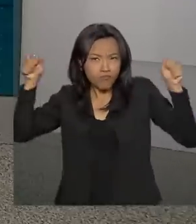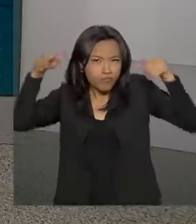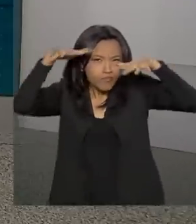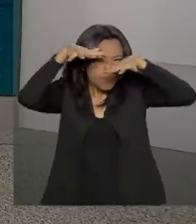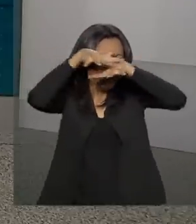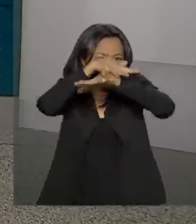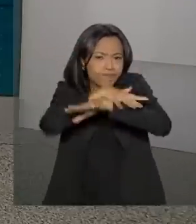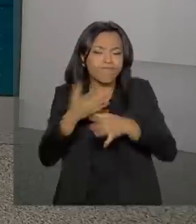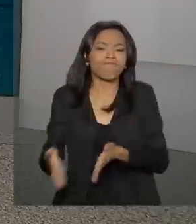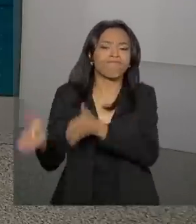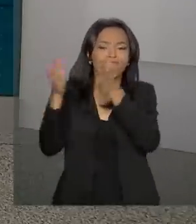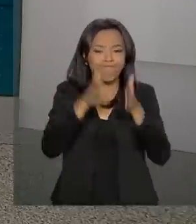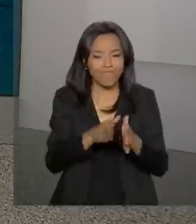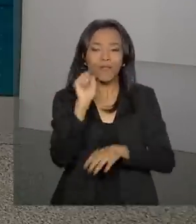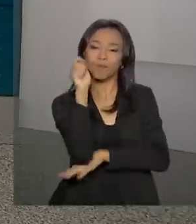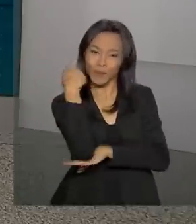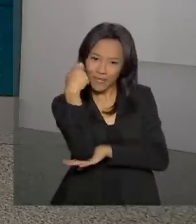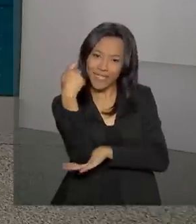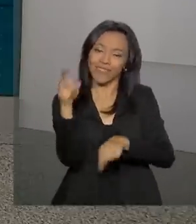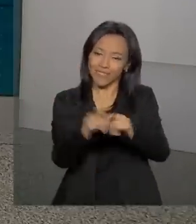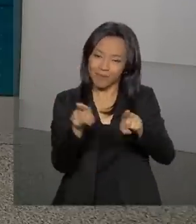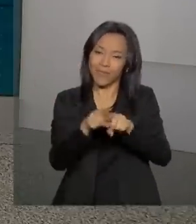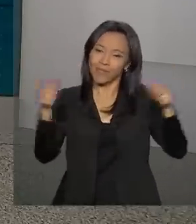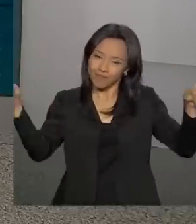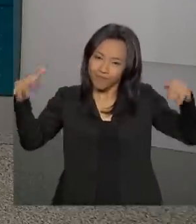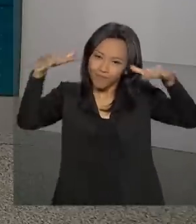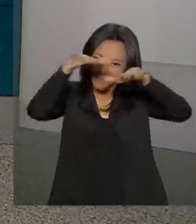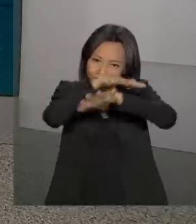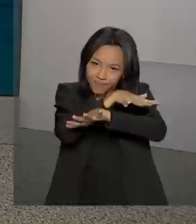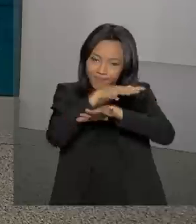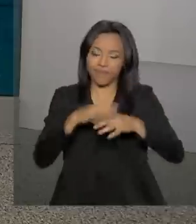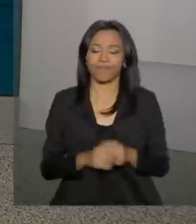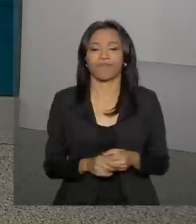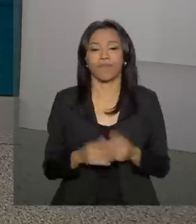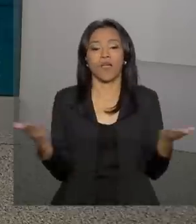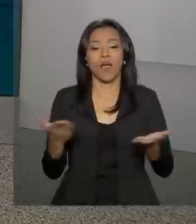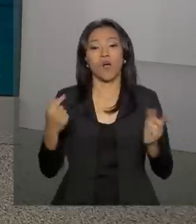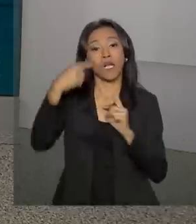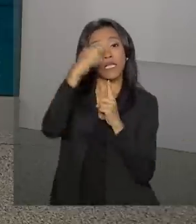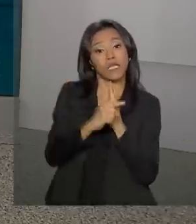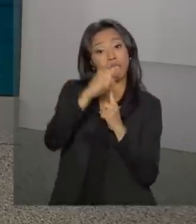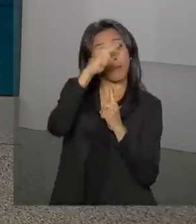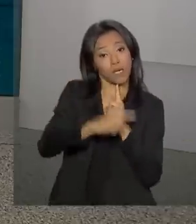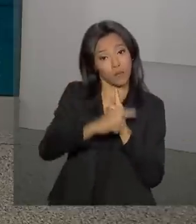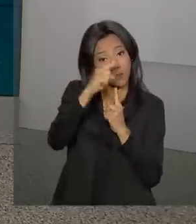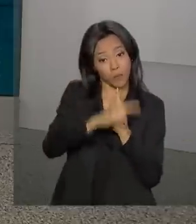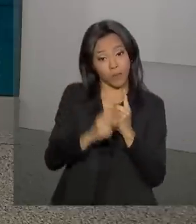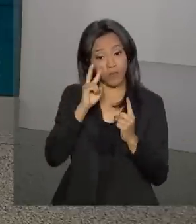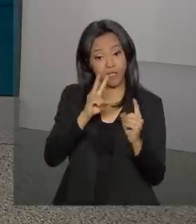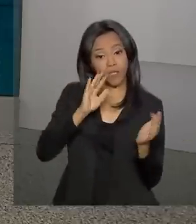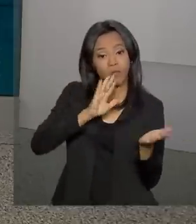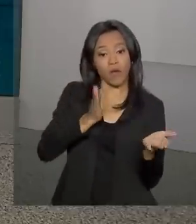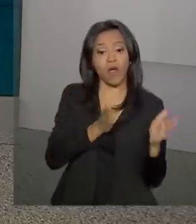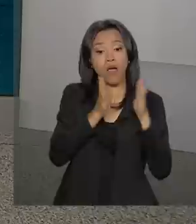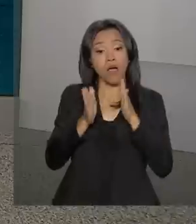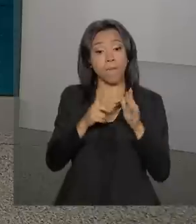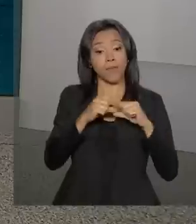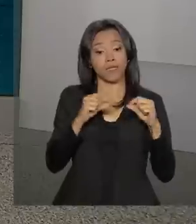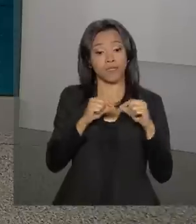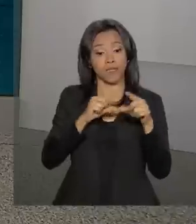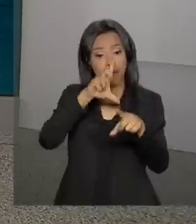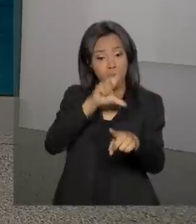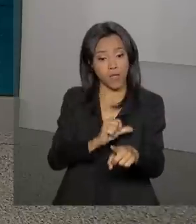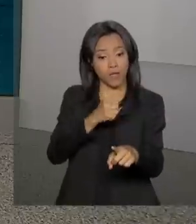nublado. Em Porto Alegre também, tempo parcialmente nublado. Vamos agora às temperaturas. A gente troca de mapa. Olha só, Brasília,